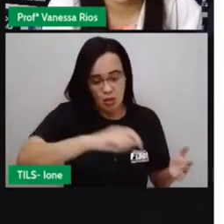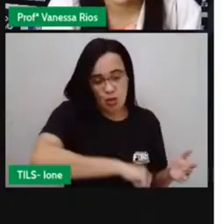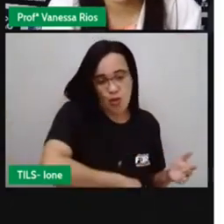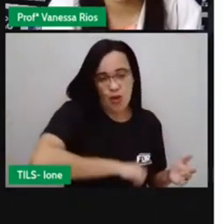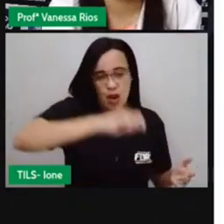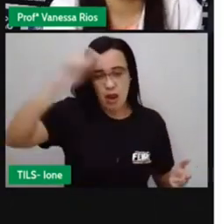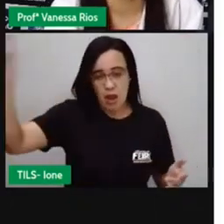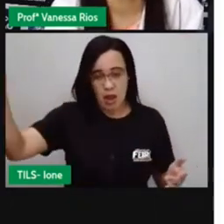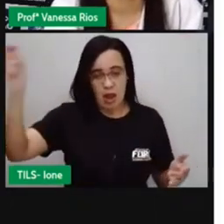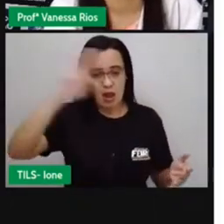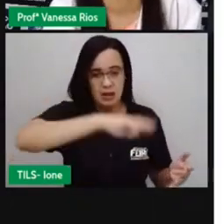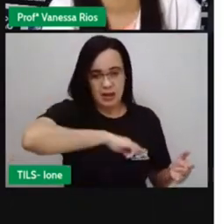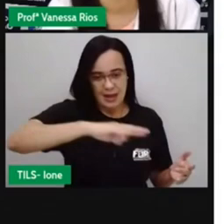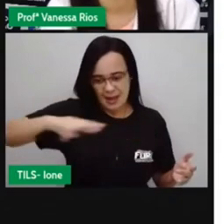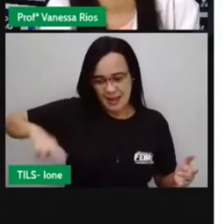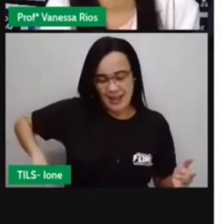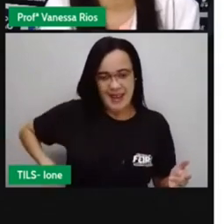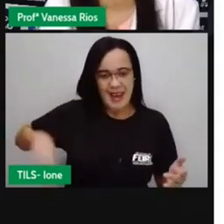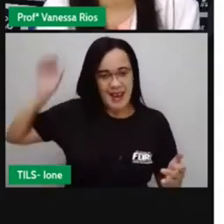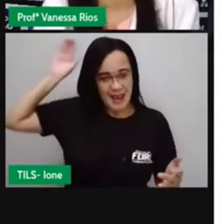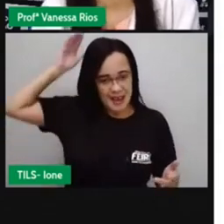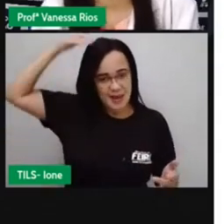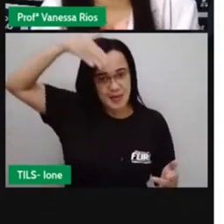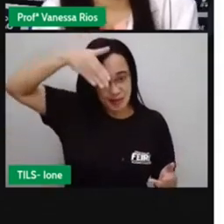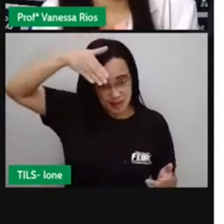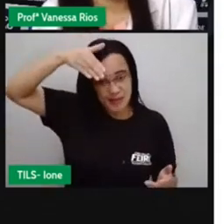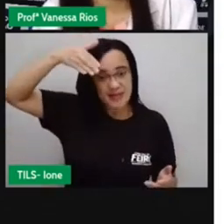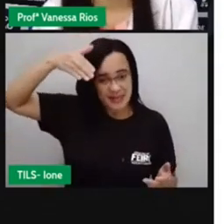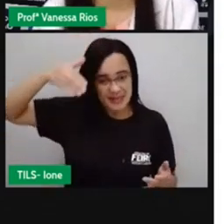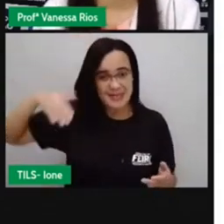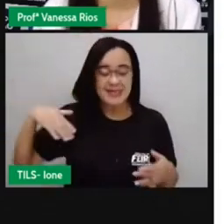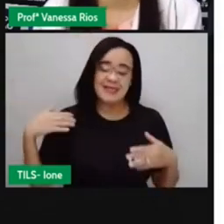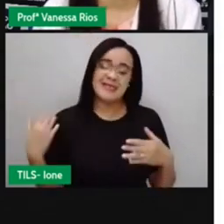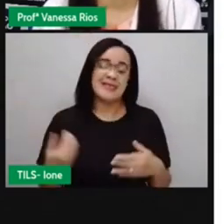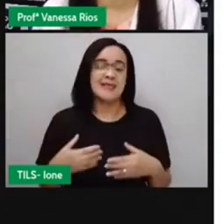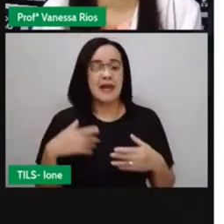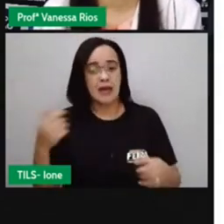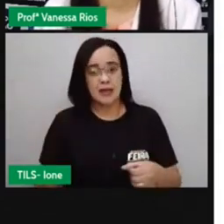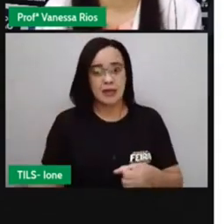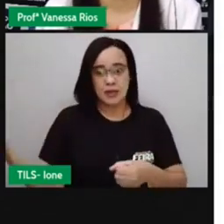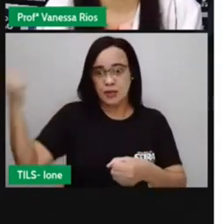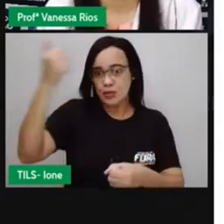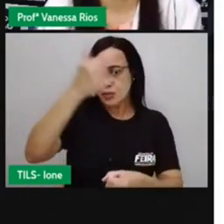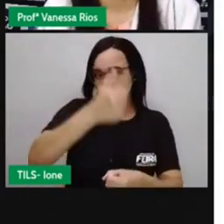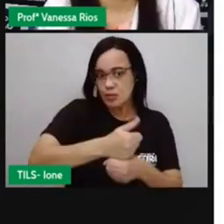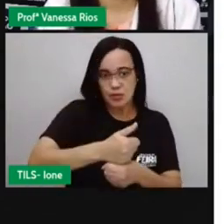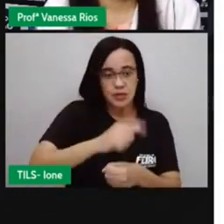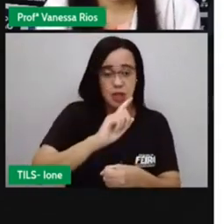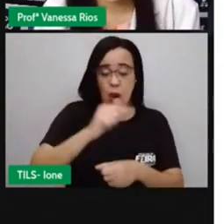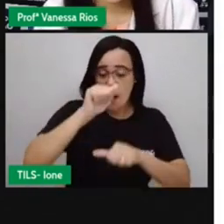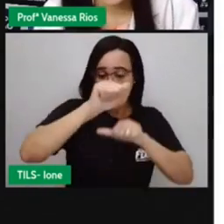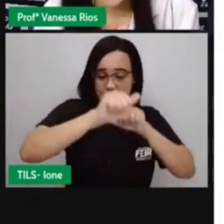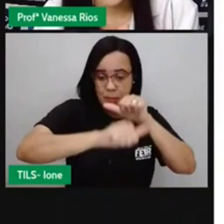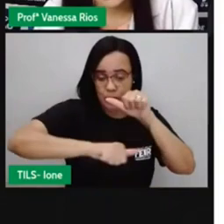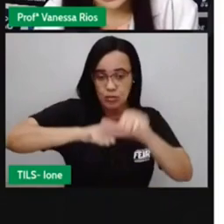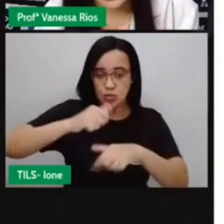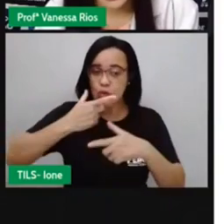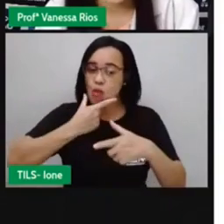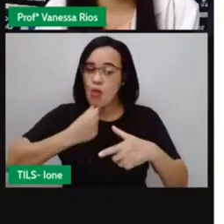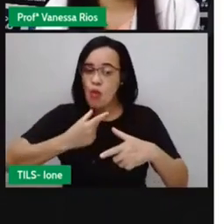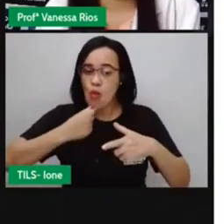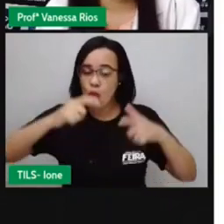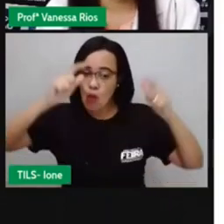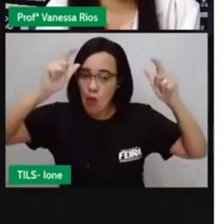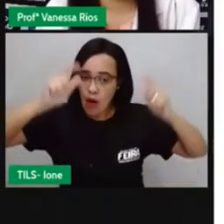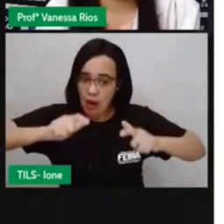um rei nos governando, e passamos a ter um presidente que não está aí, o rei estava lá para o resto da vida,